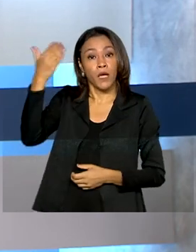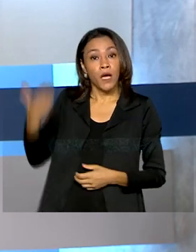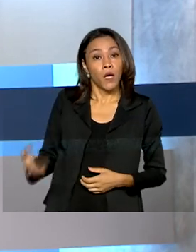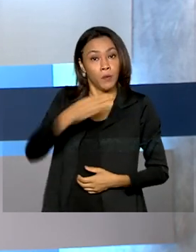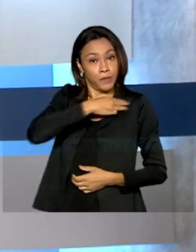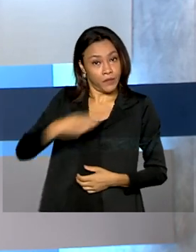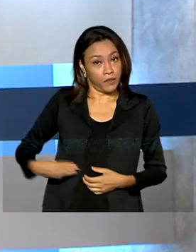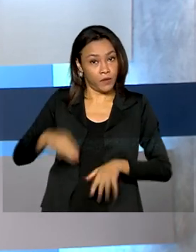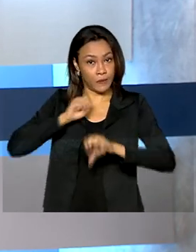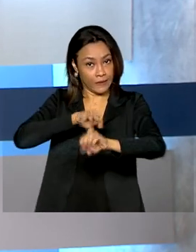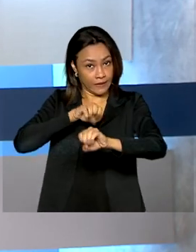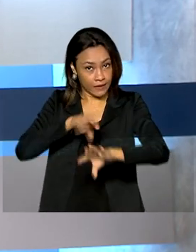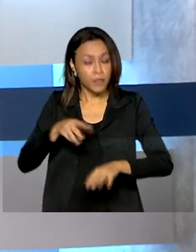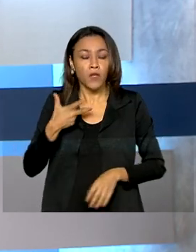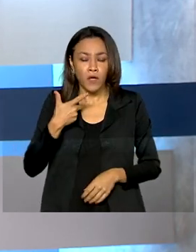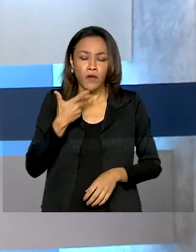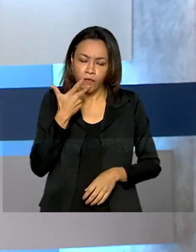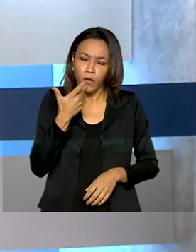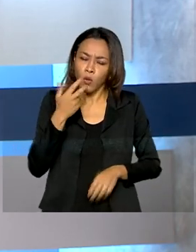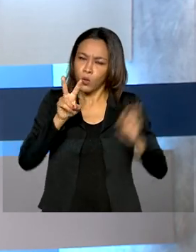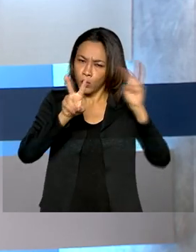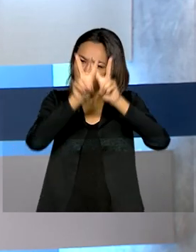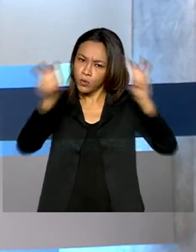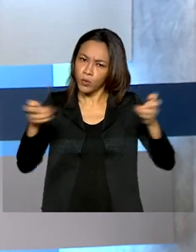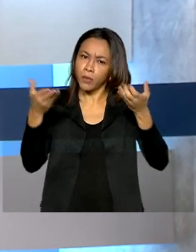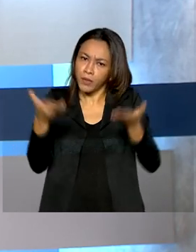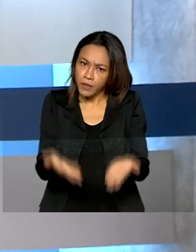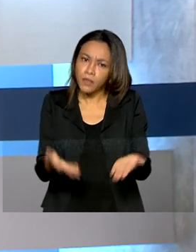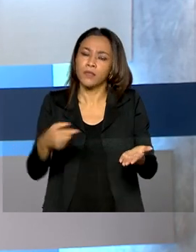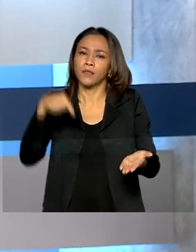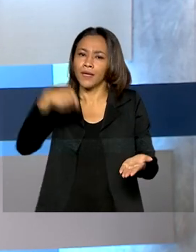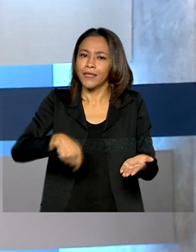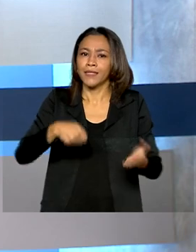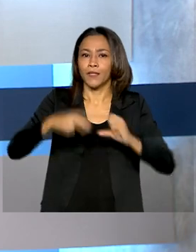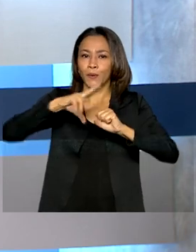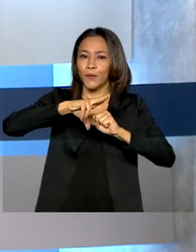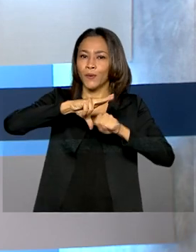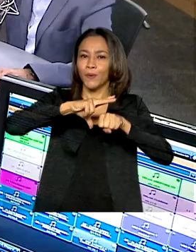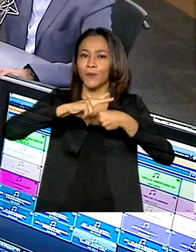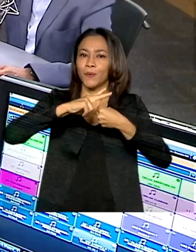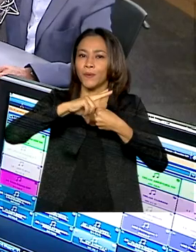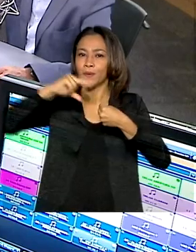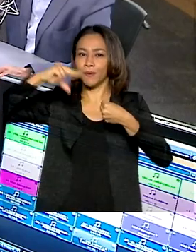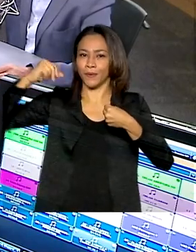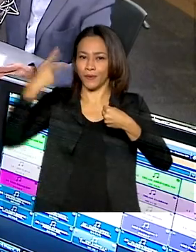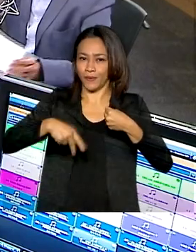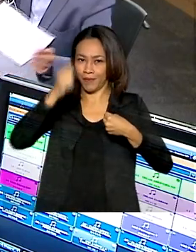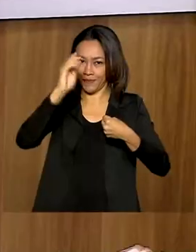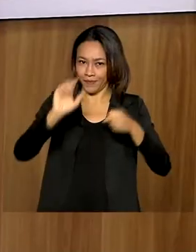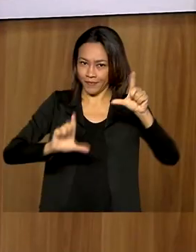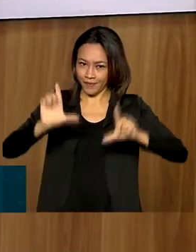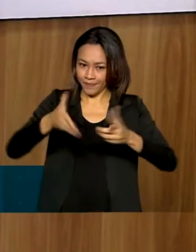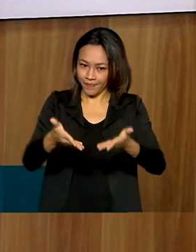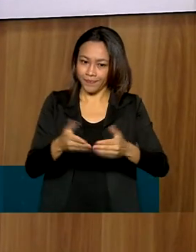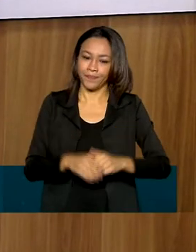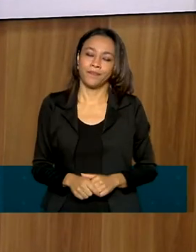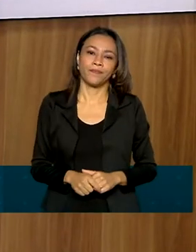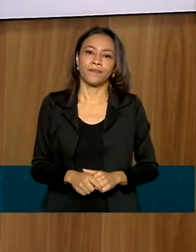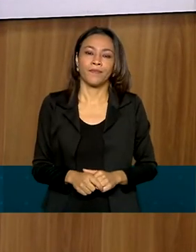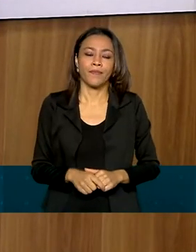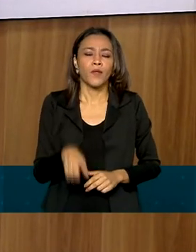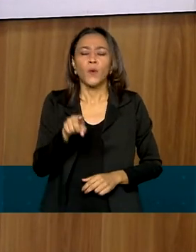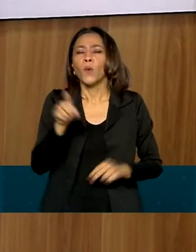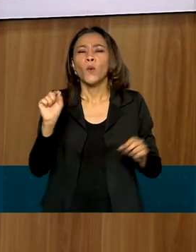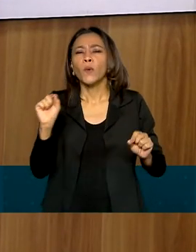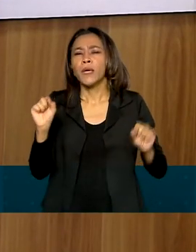Educação, Milton Ribeiro, comentou esse assunto durante o programa A Voz do Brasil. O que mudou essencialmente no